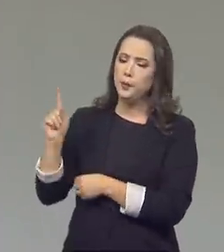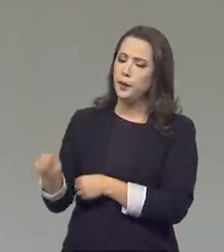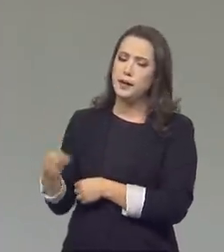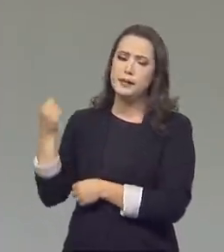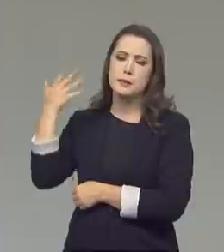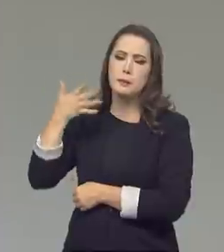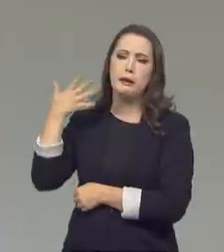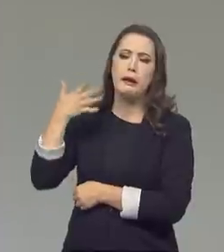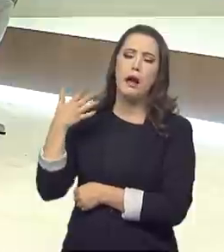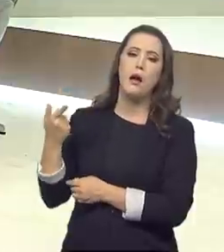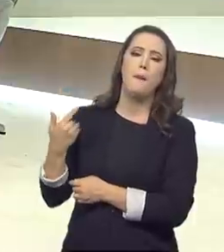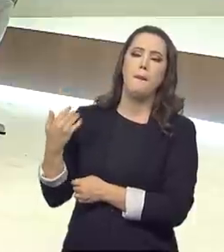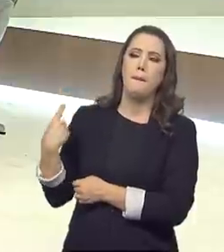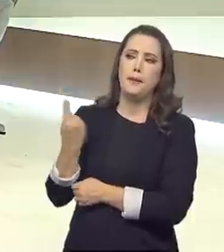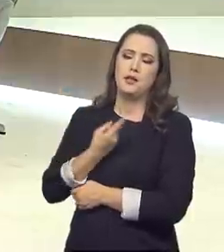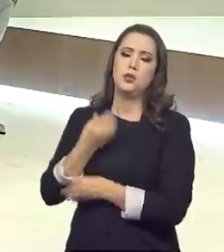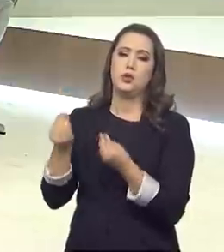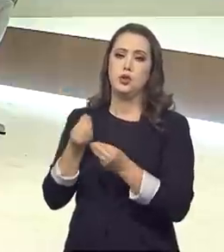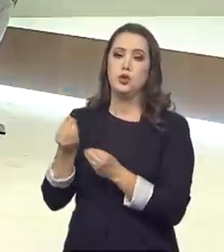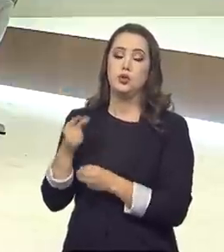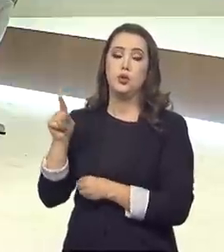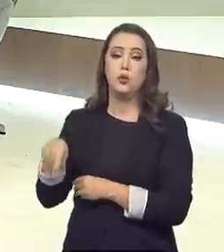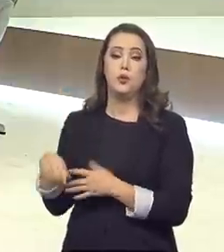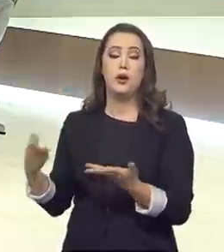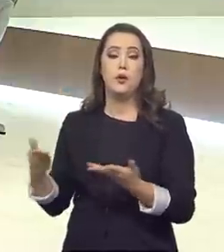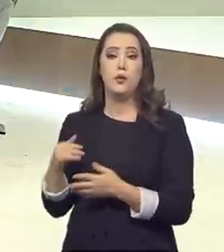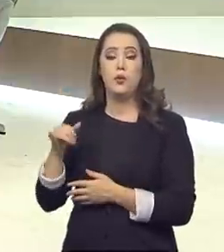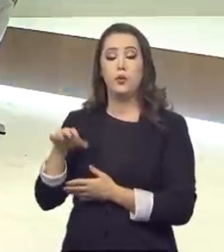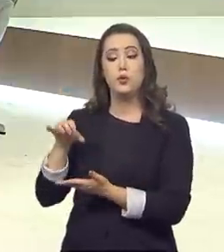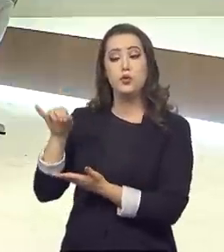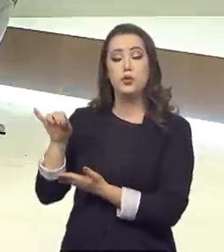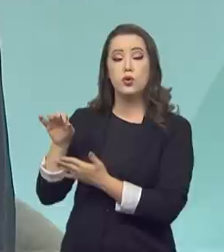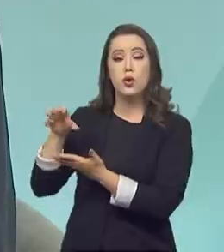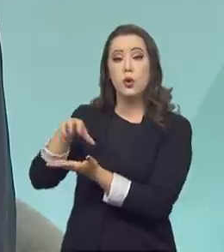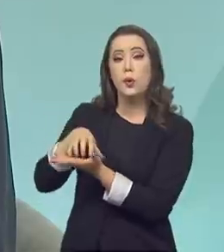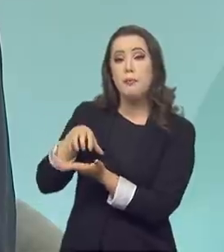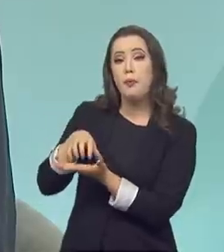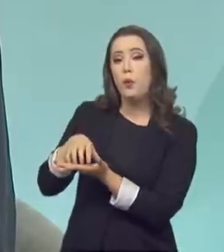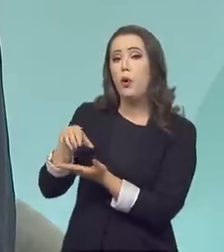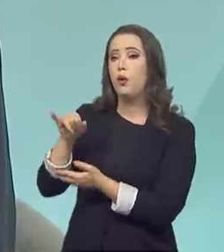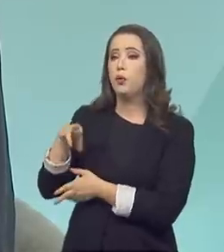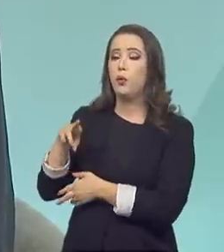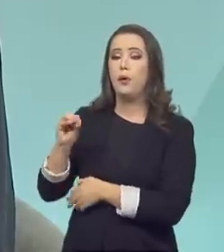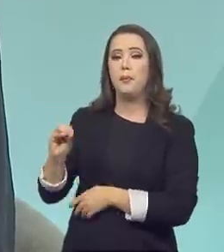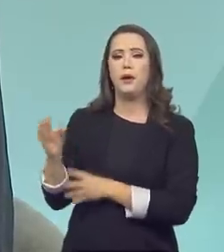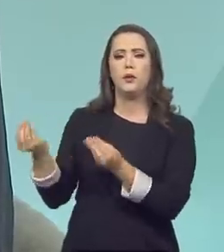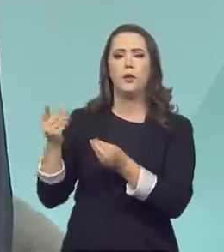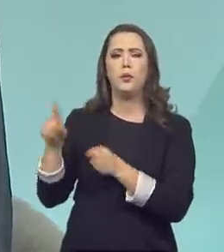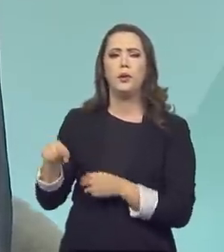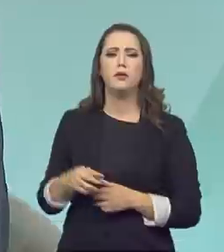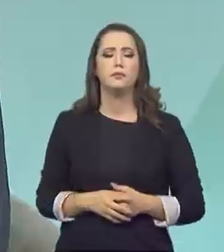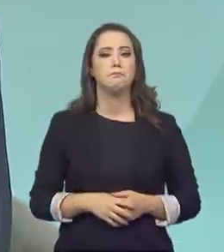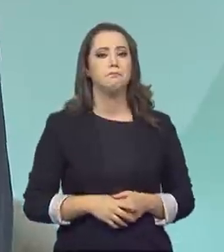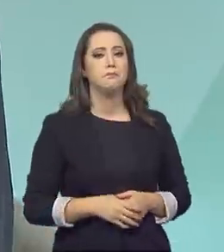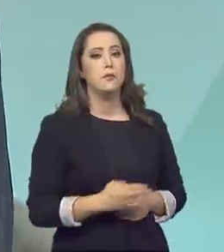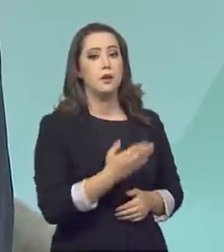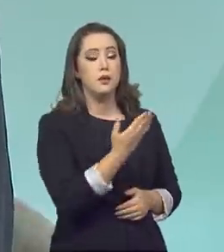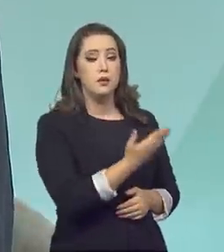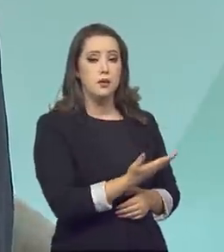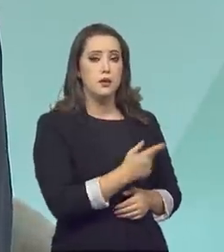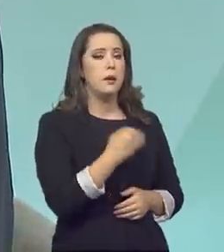em termos de modernização, porque está passando o Instituto? Olha, esse ponto é fundamental. Por quê?